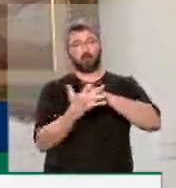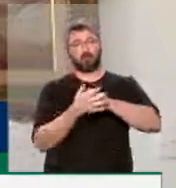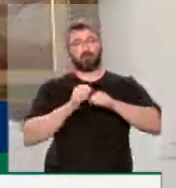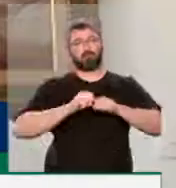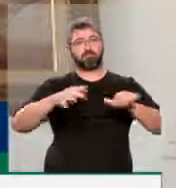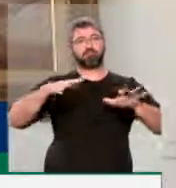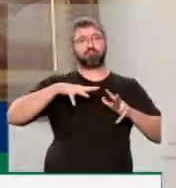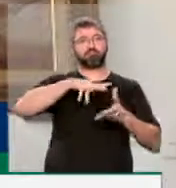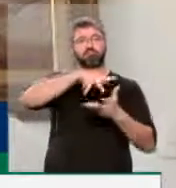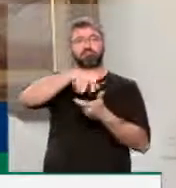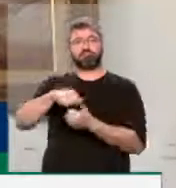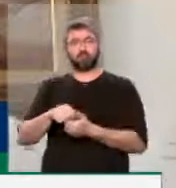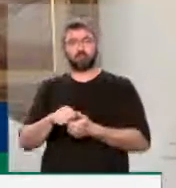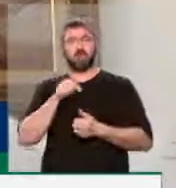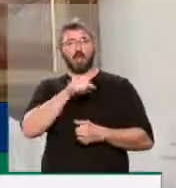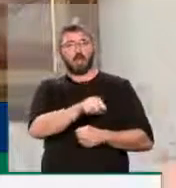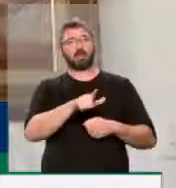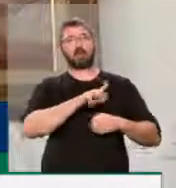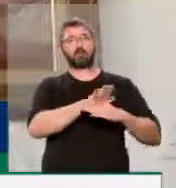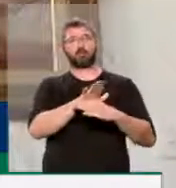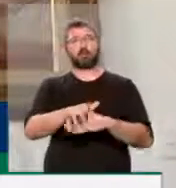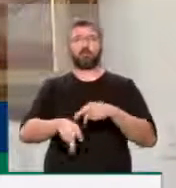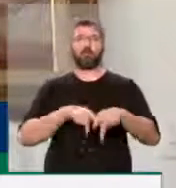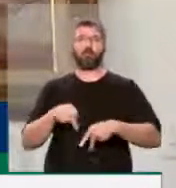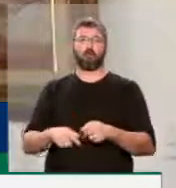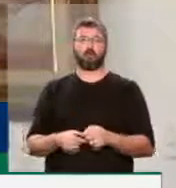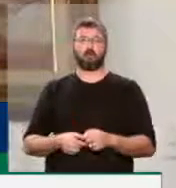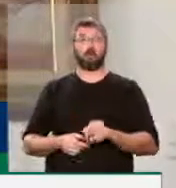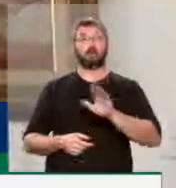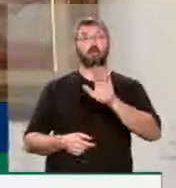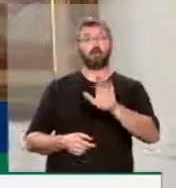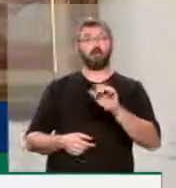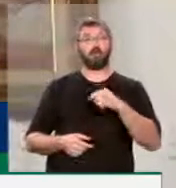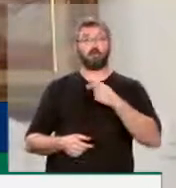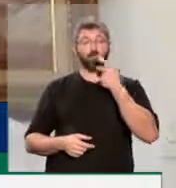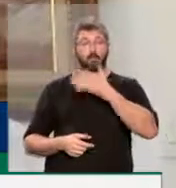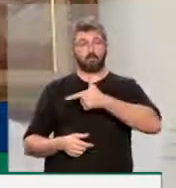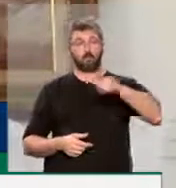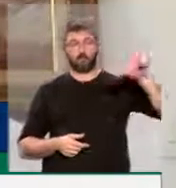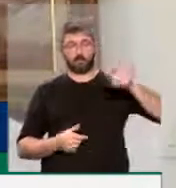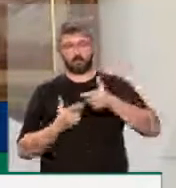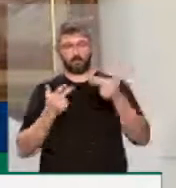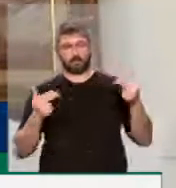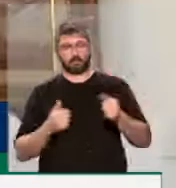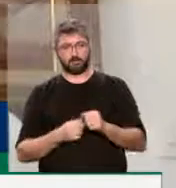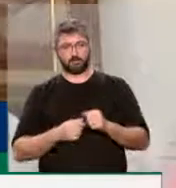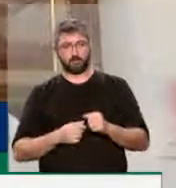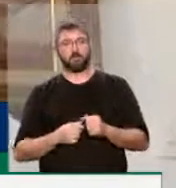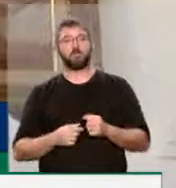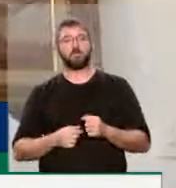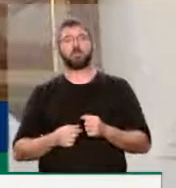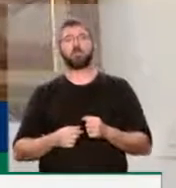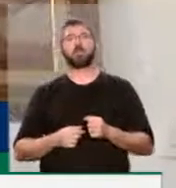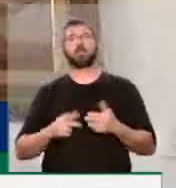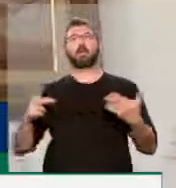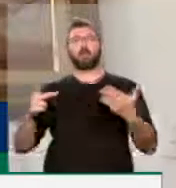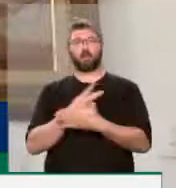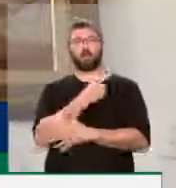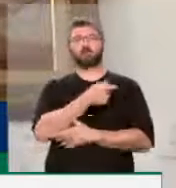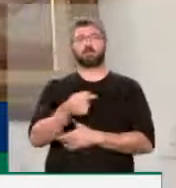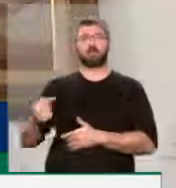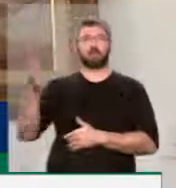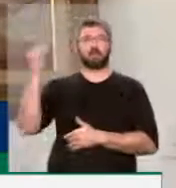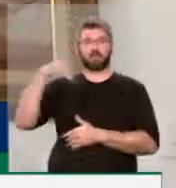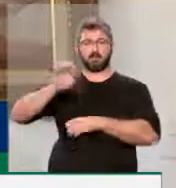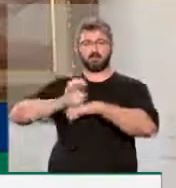ajudando tanto o povo brasileiro. Mas, seu presidente, eu gostaria de falar sobre uma situação que surgiu na semana